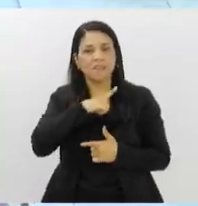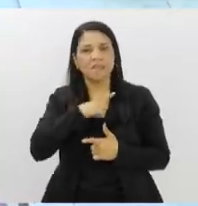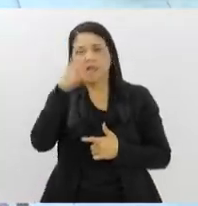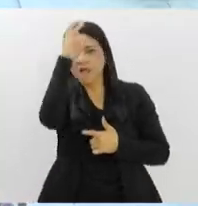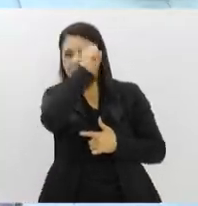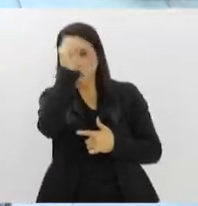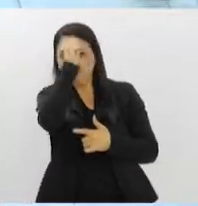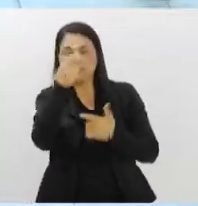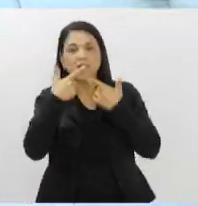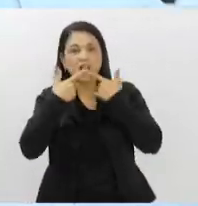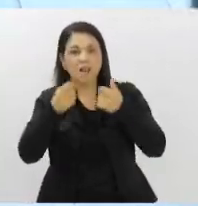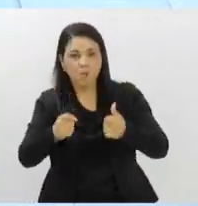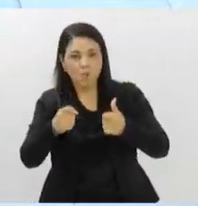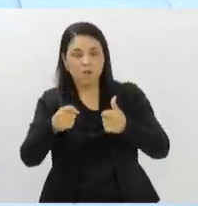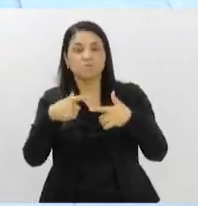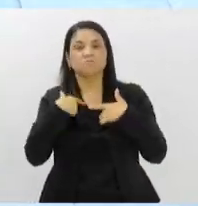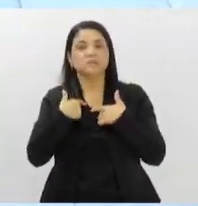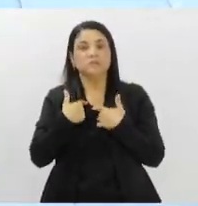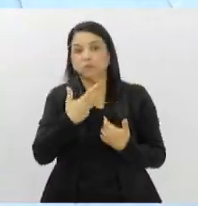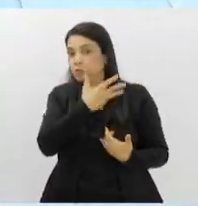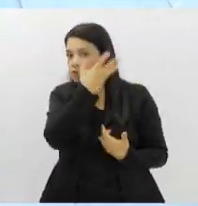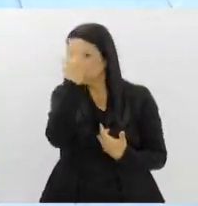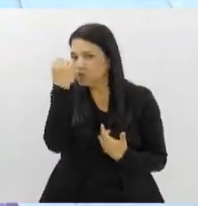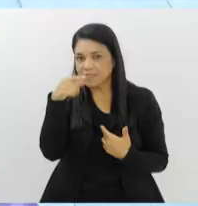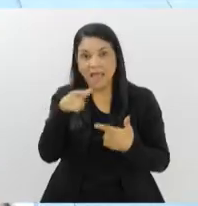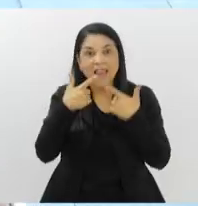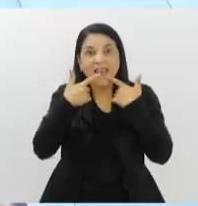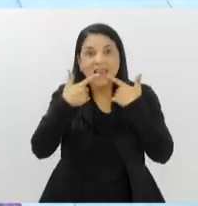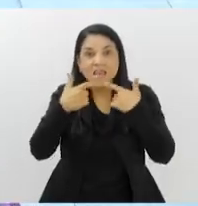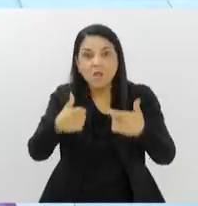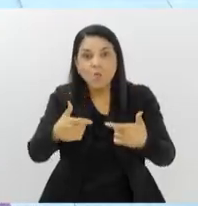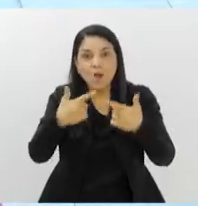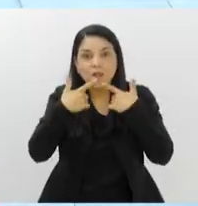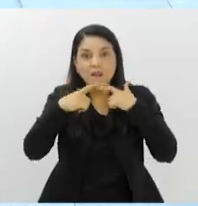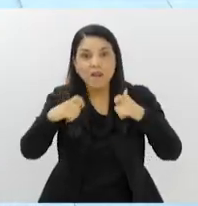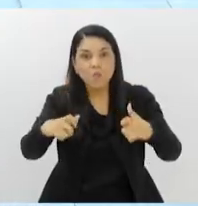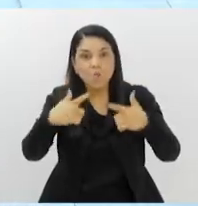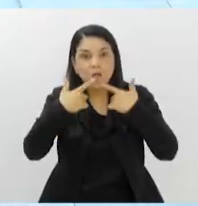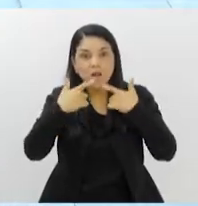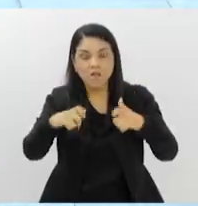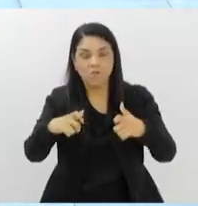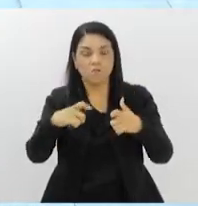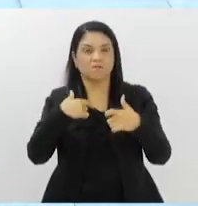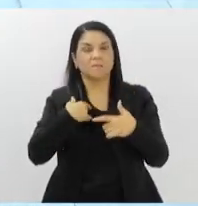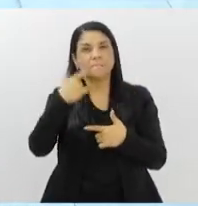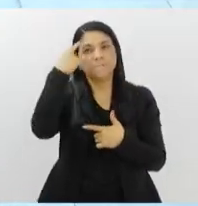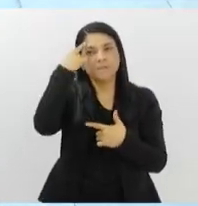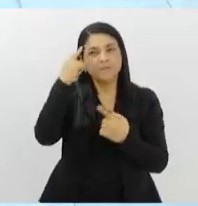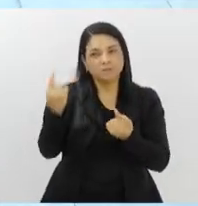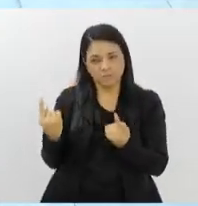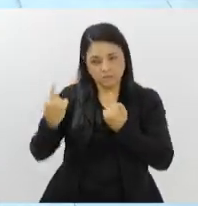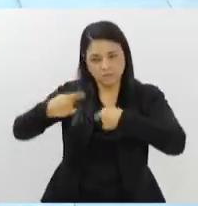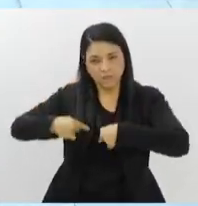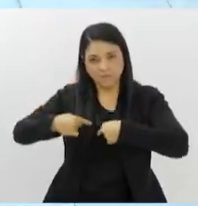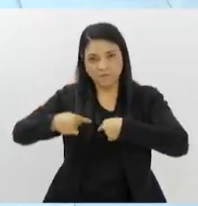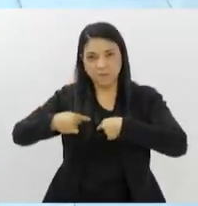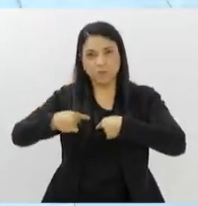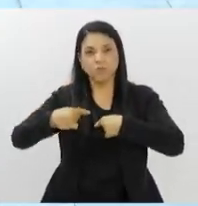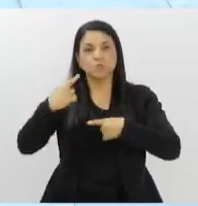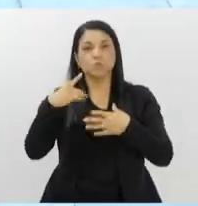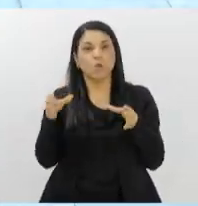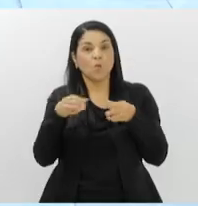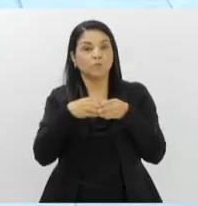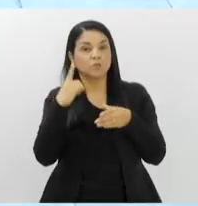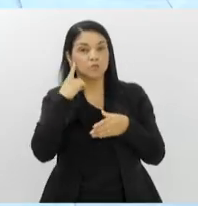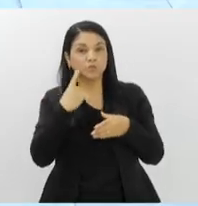essa língua. É preciso que não se esqueça, é uma língua. Então, toda vez que a gente pensar nos desafios da comunidade surda, os